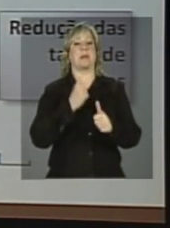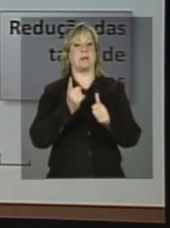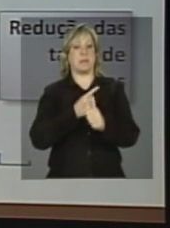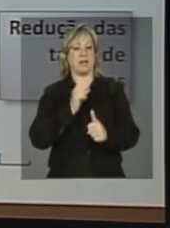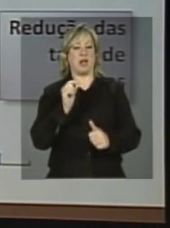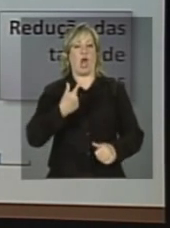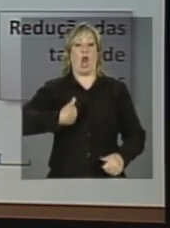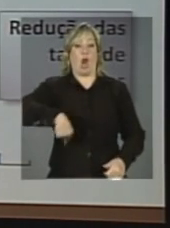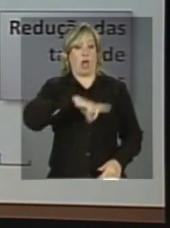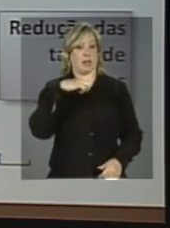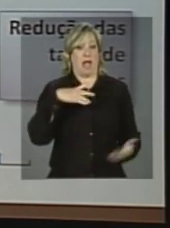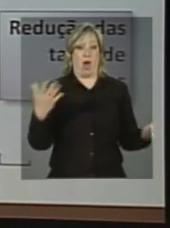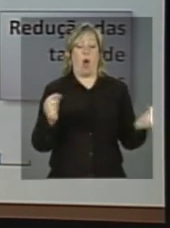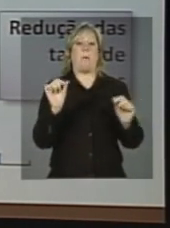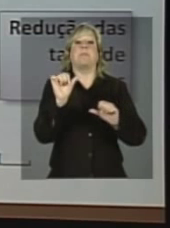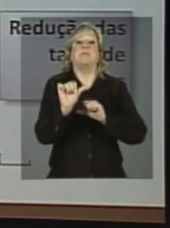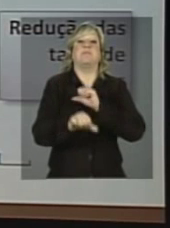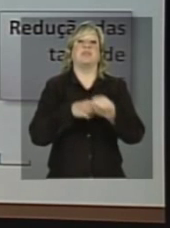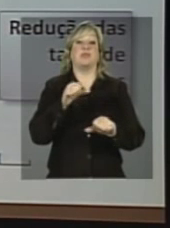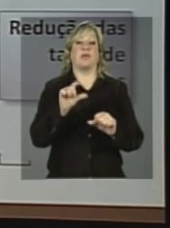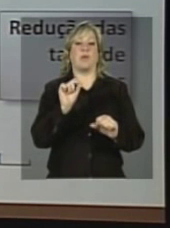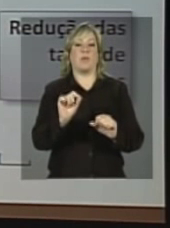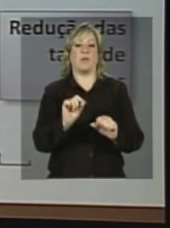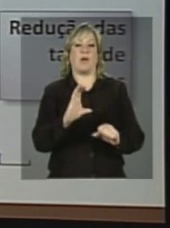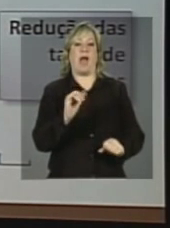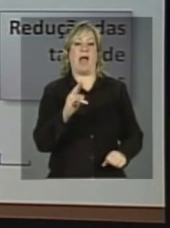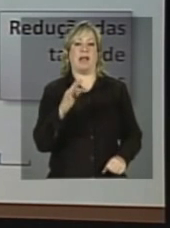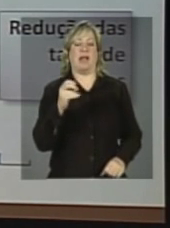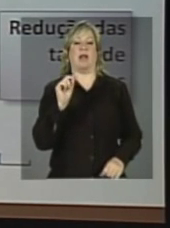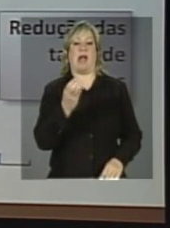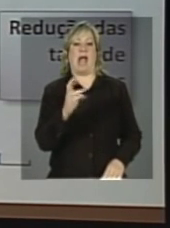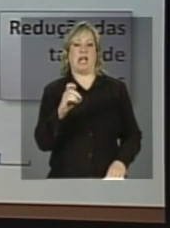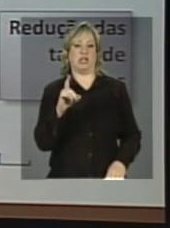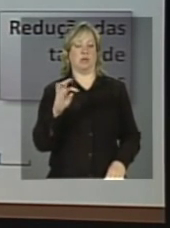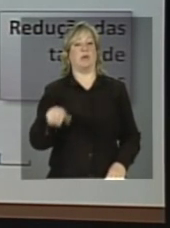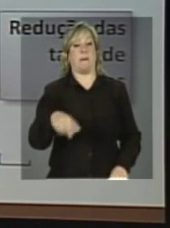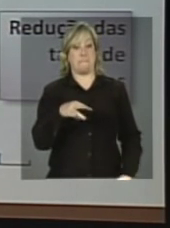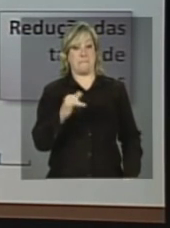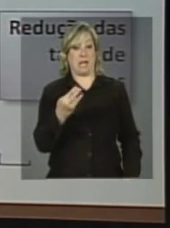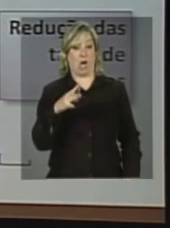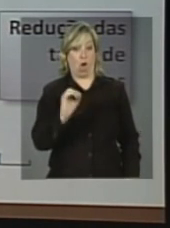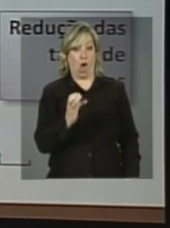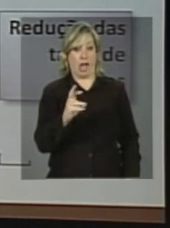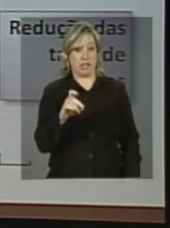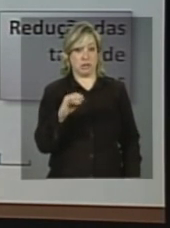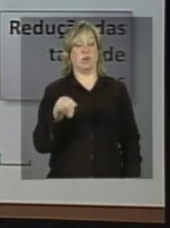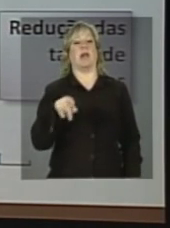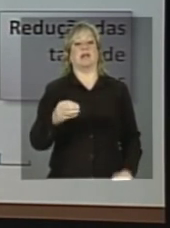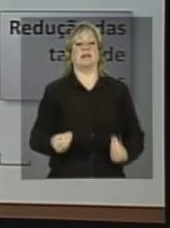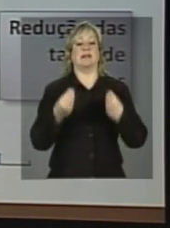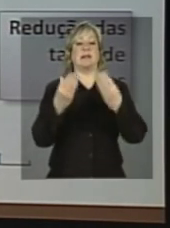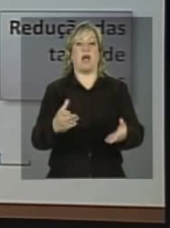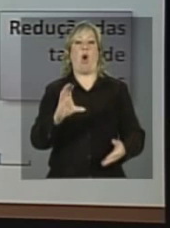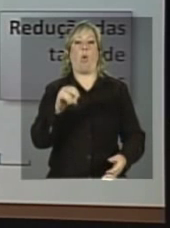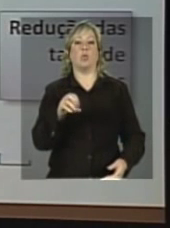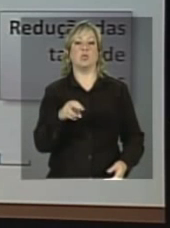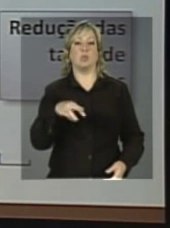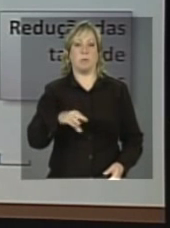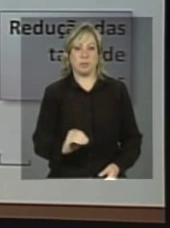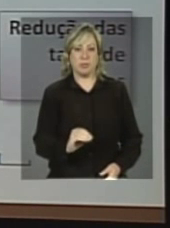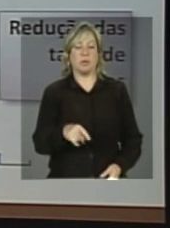nós estamos convertendo a carteira de crédito, microcrédito que existe hoje, que é direcionada para o consumo,